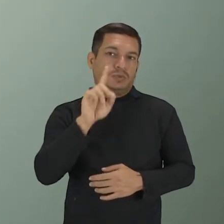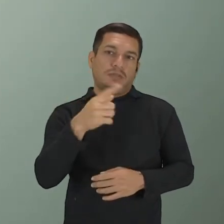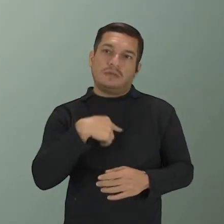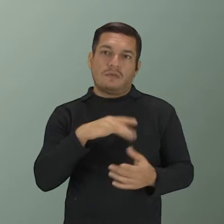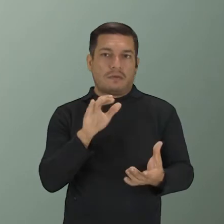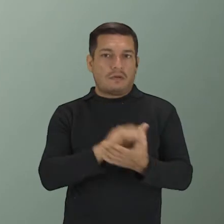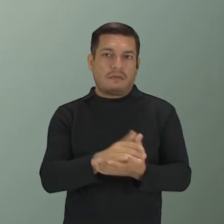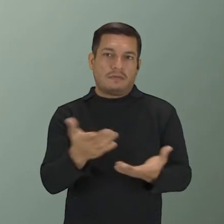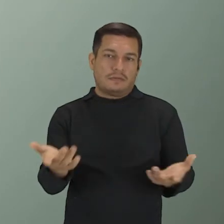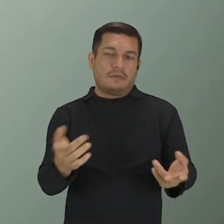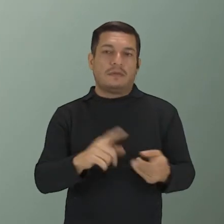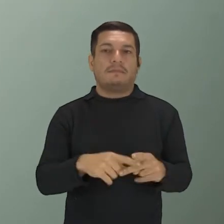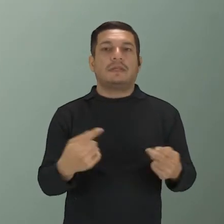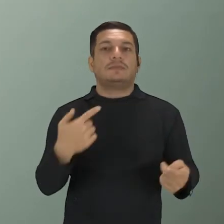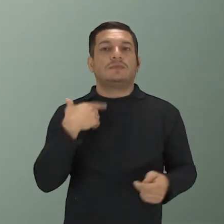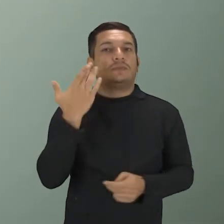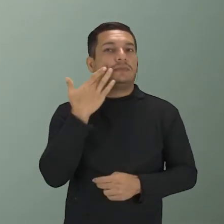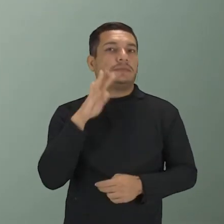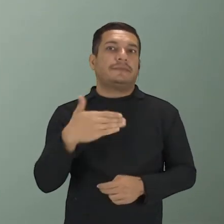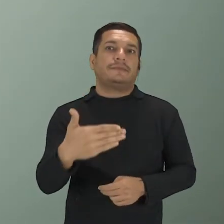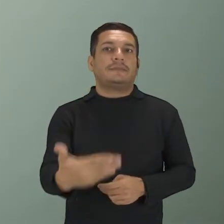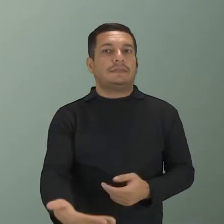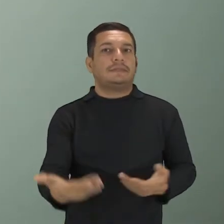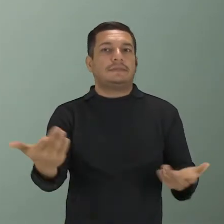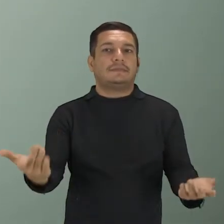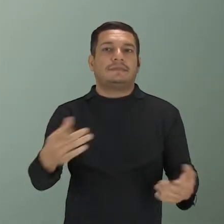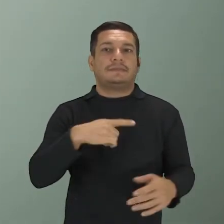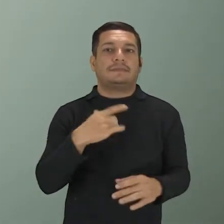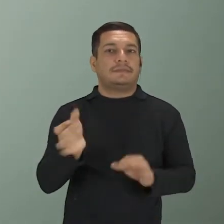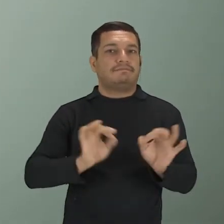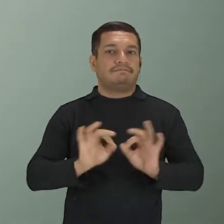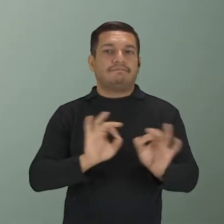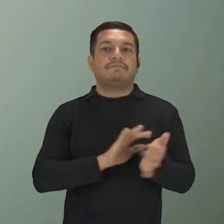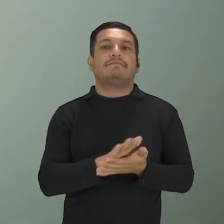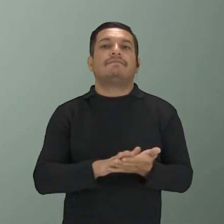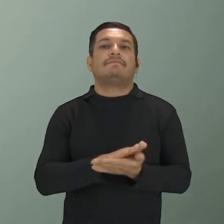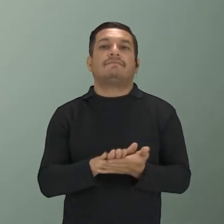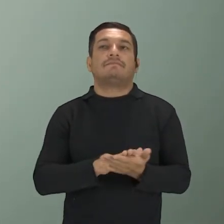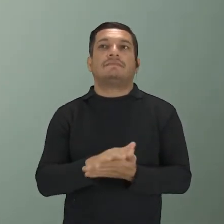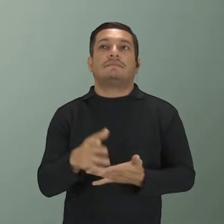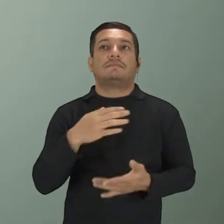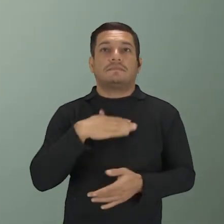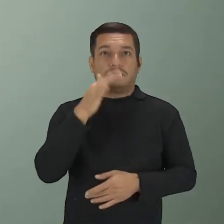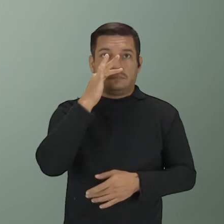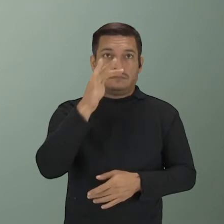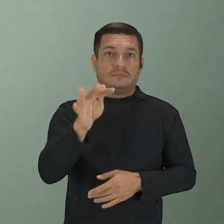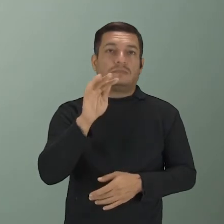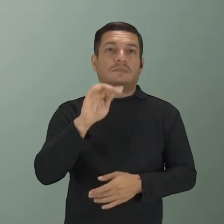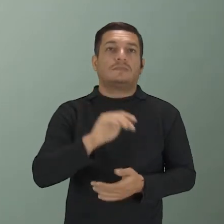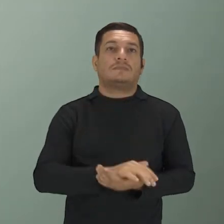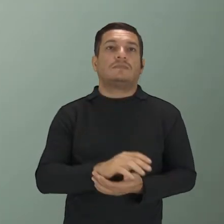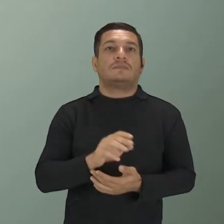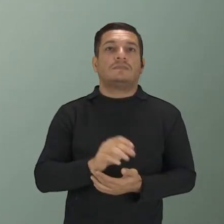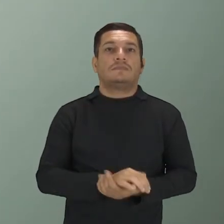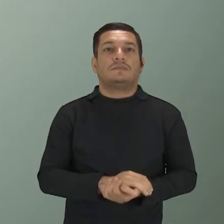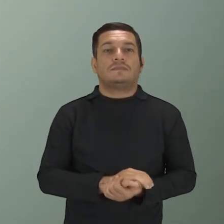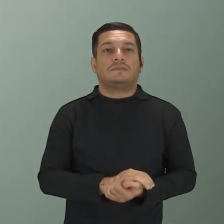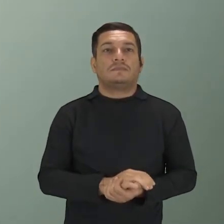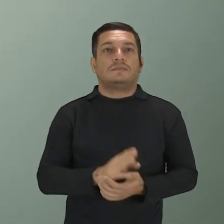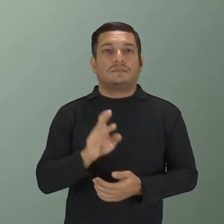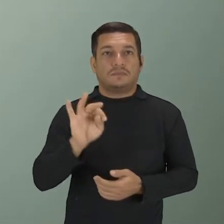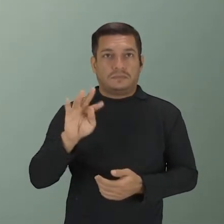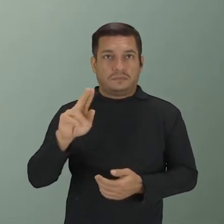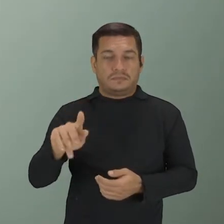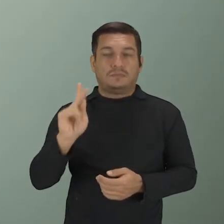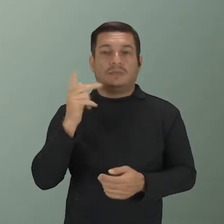casar, mas não sei quando ainda. Não tem nada planejado. Esse é o futuro com o Will. O futuro de